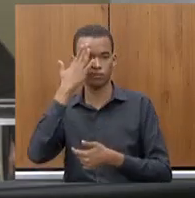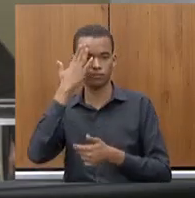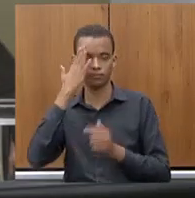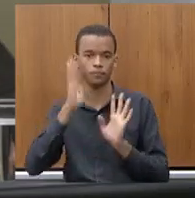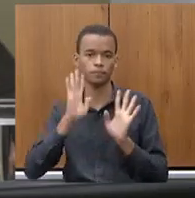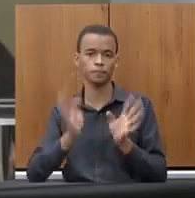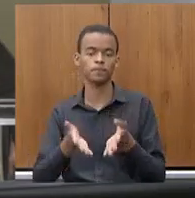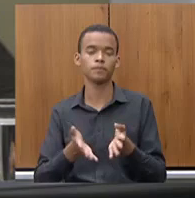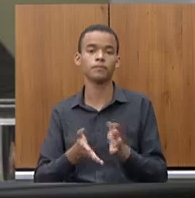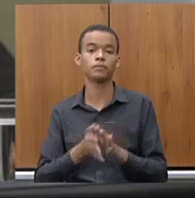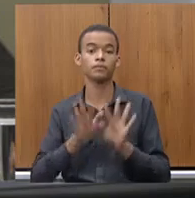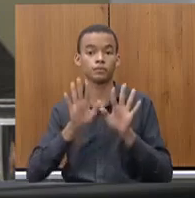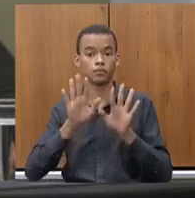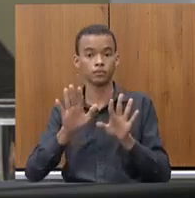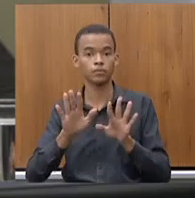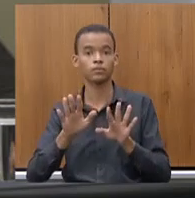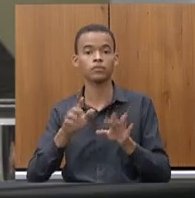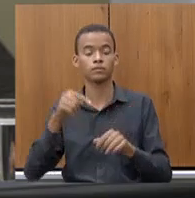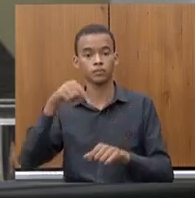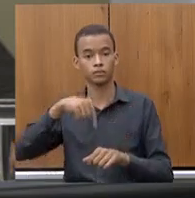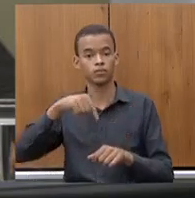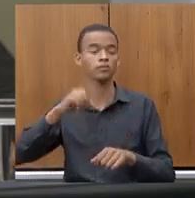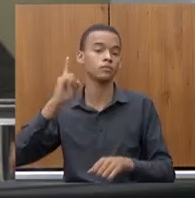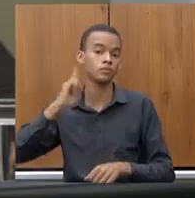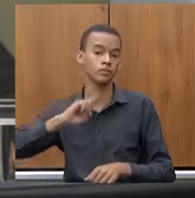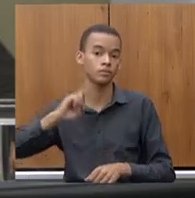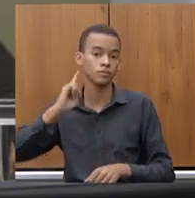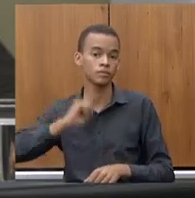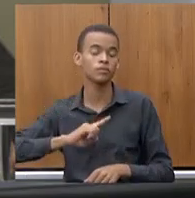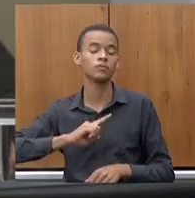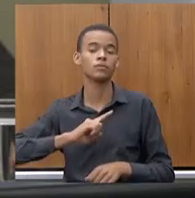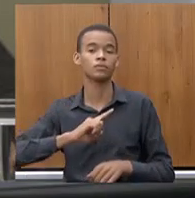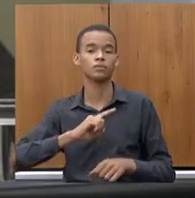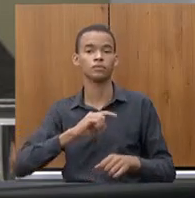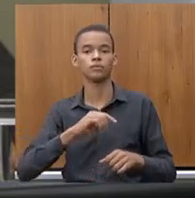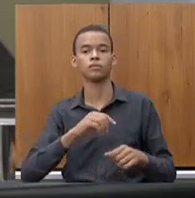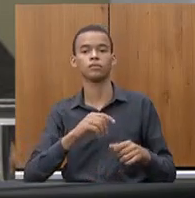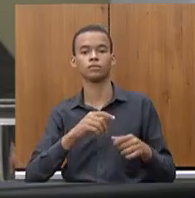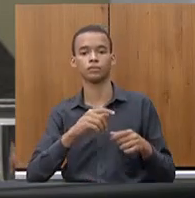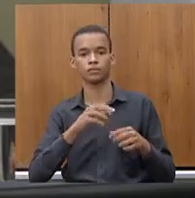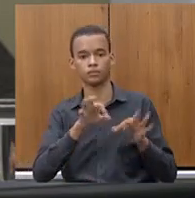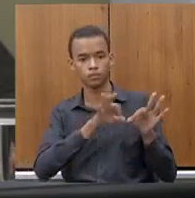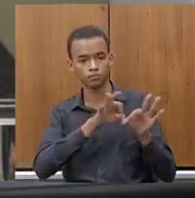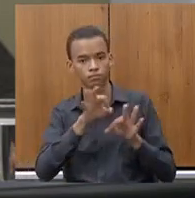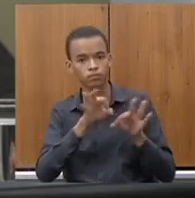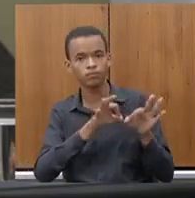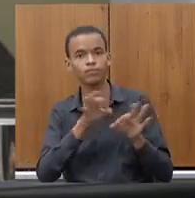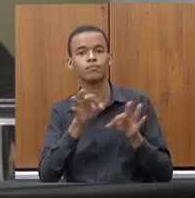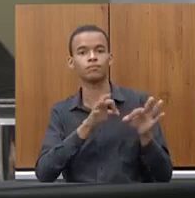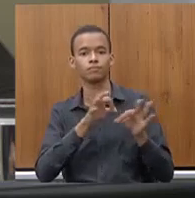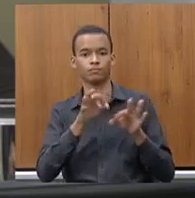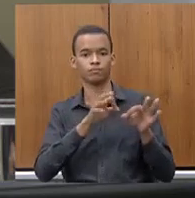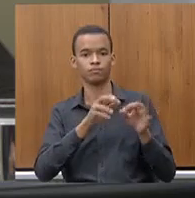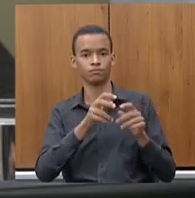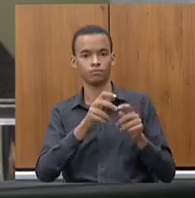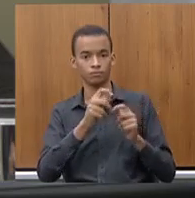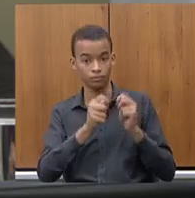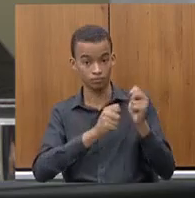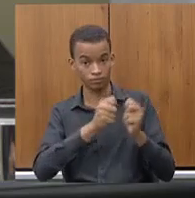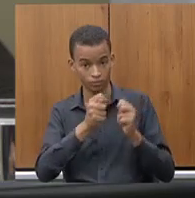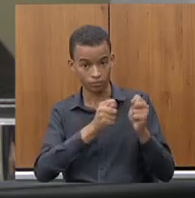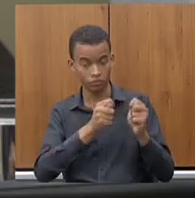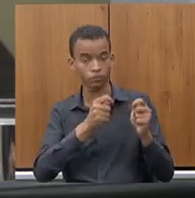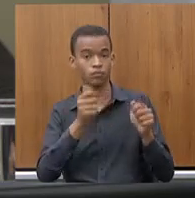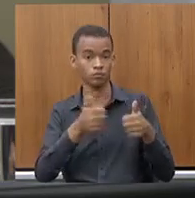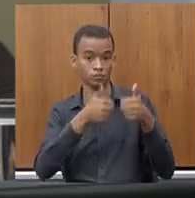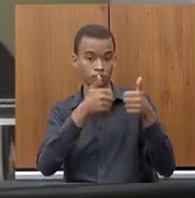desinvestimento o Estado vai muito bem quando não necessita de autorização legislativa mas quando